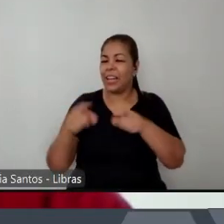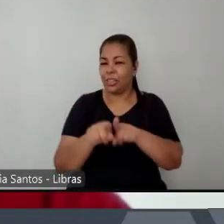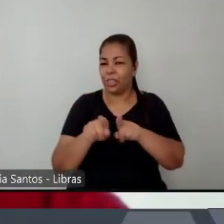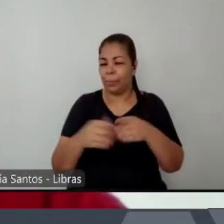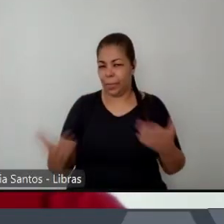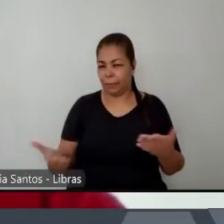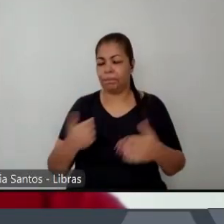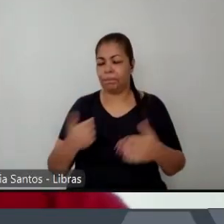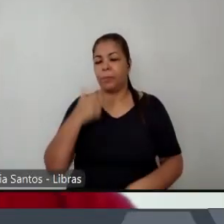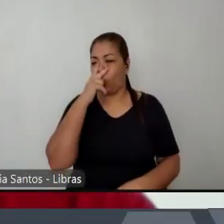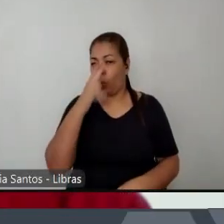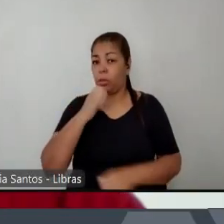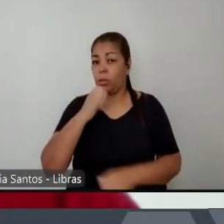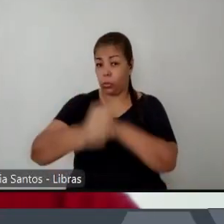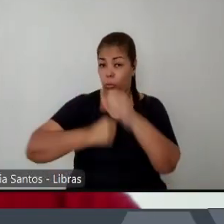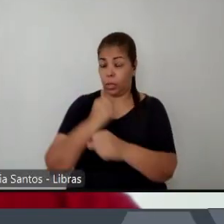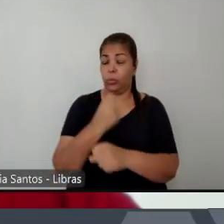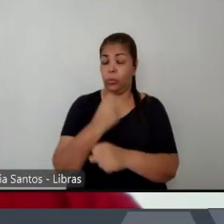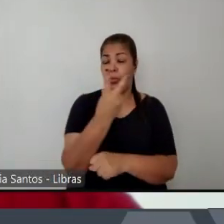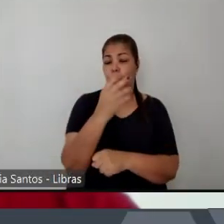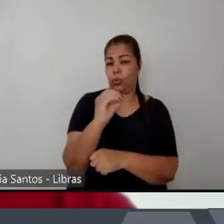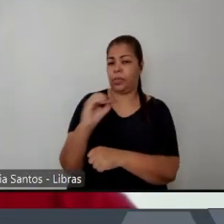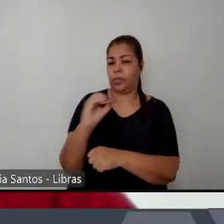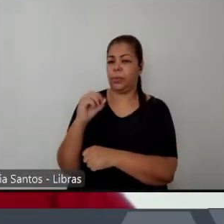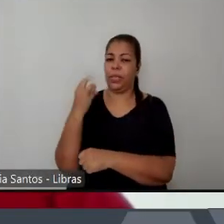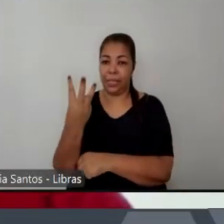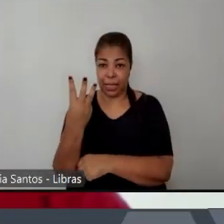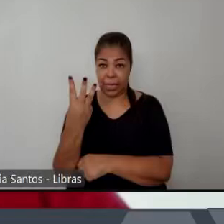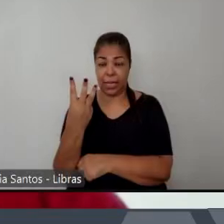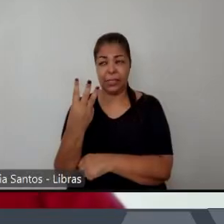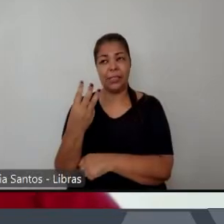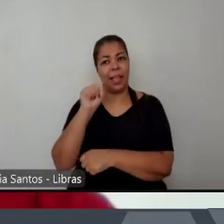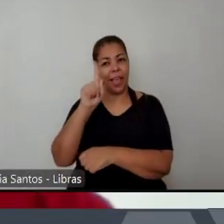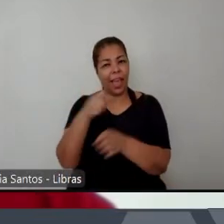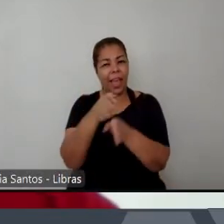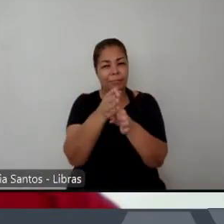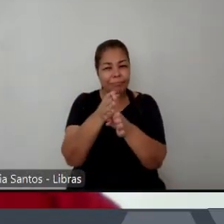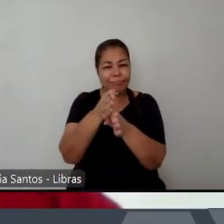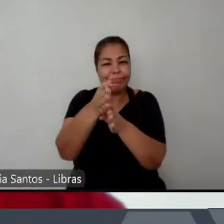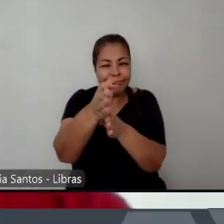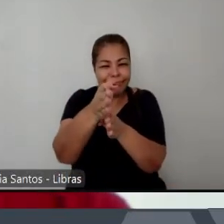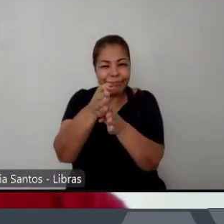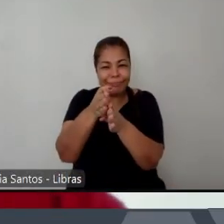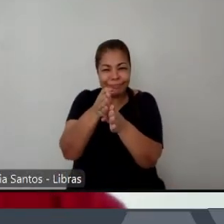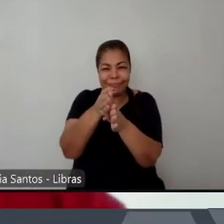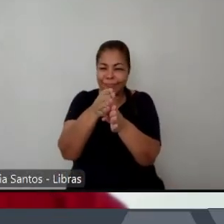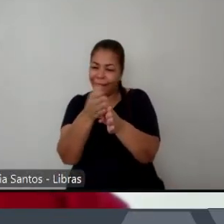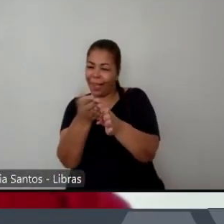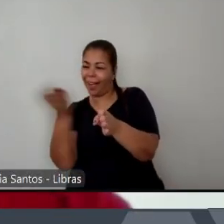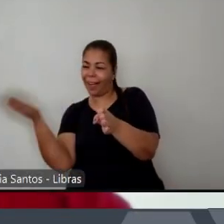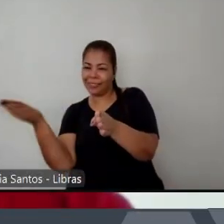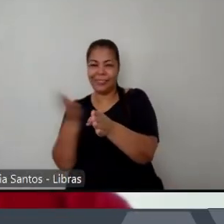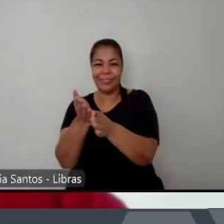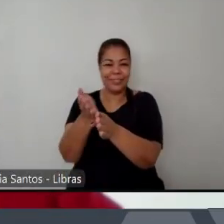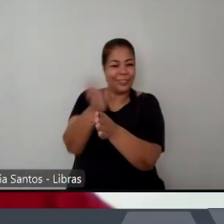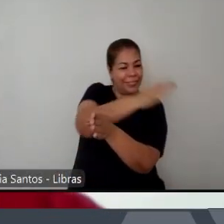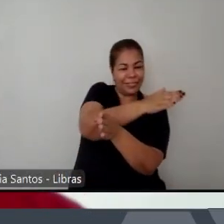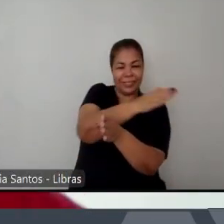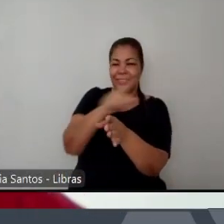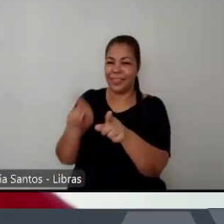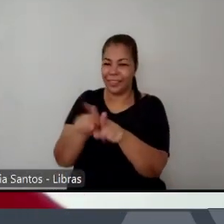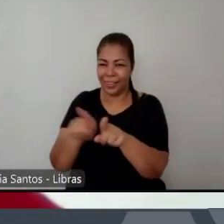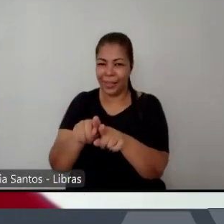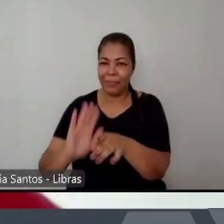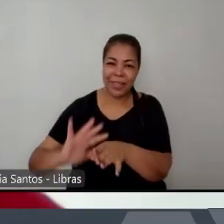2013 talvez seja um divisor de águas interessante dessa fase que de alguma maneira passa